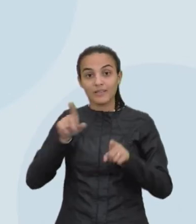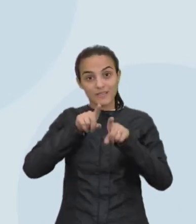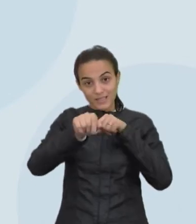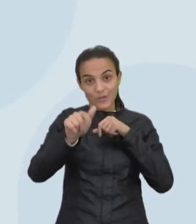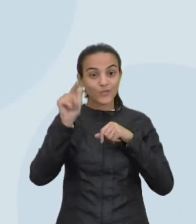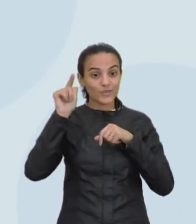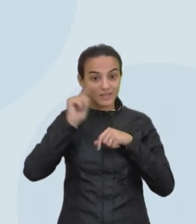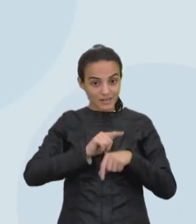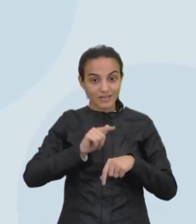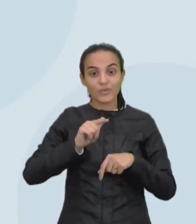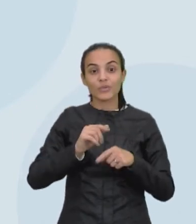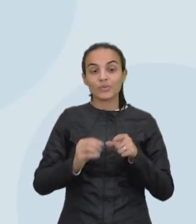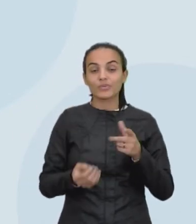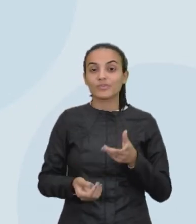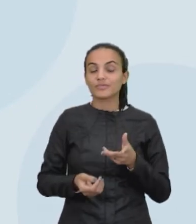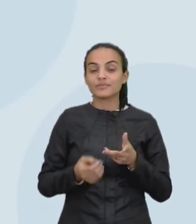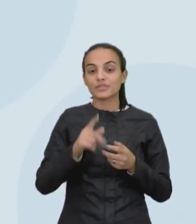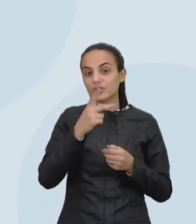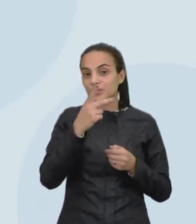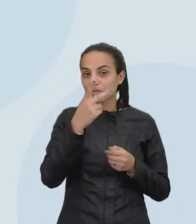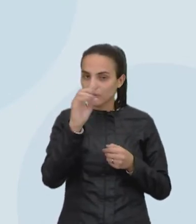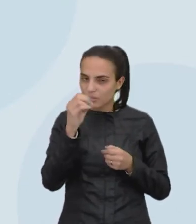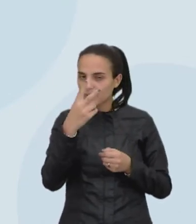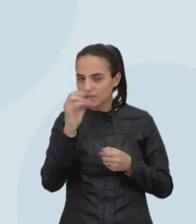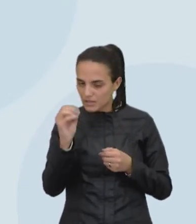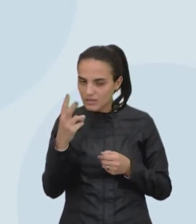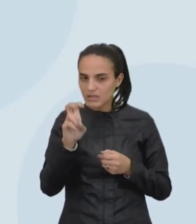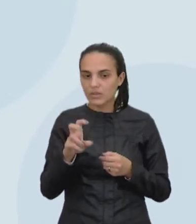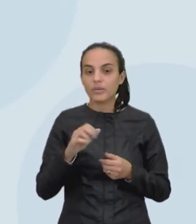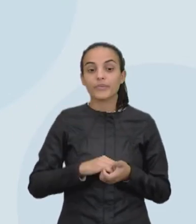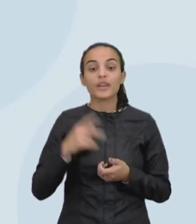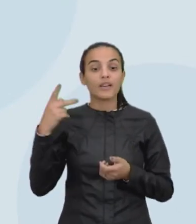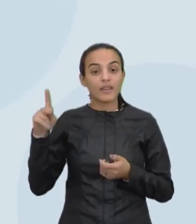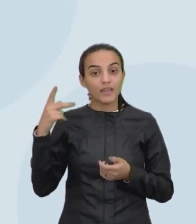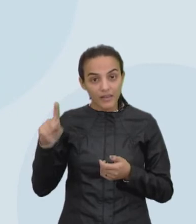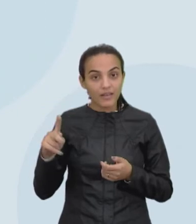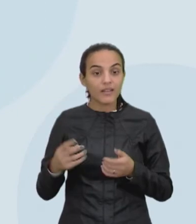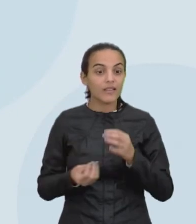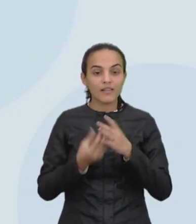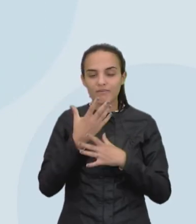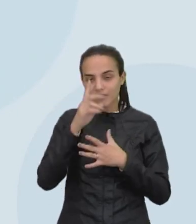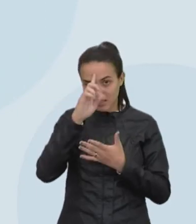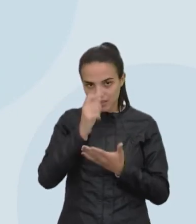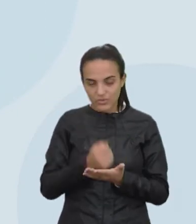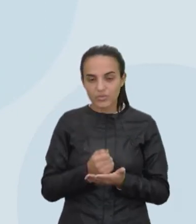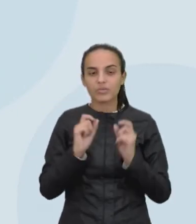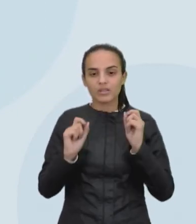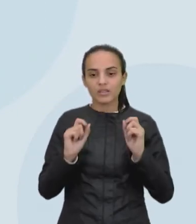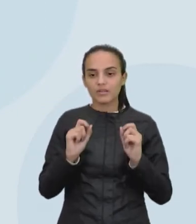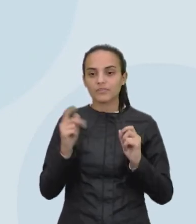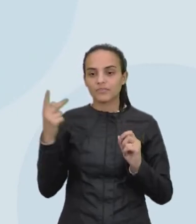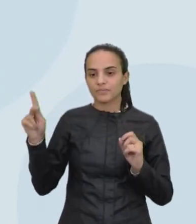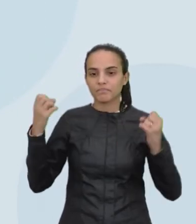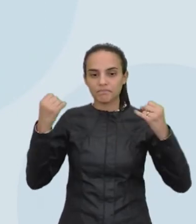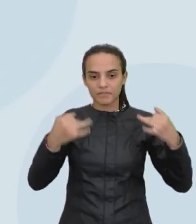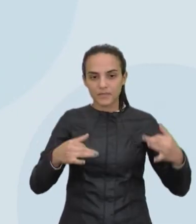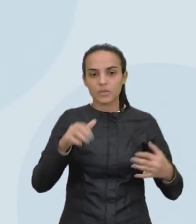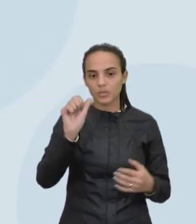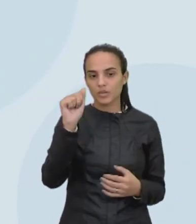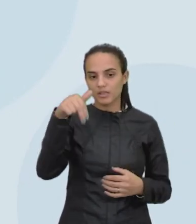e ele que meio que determinou essa questão, né, onde ele fala, né, do